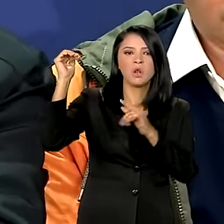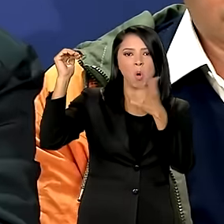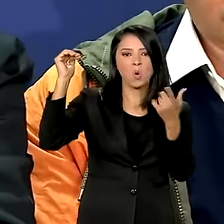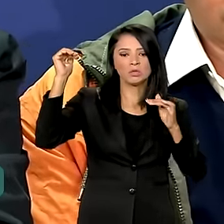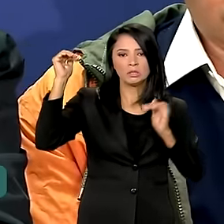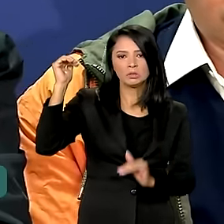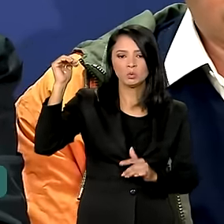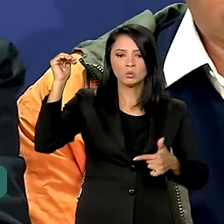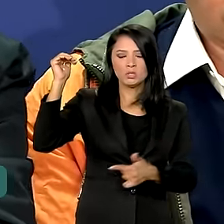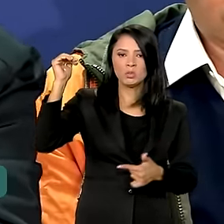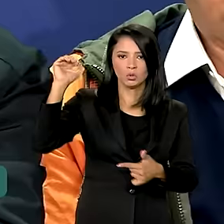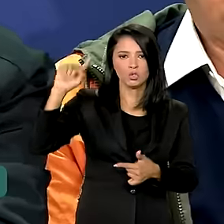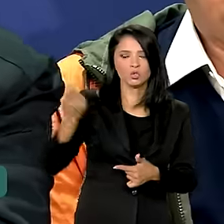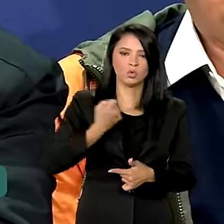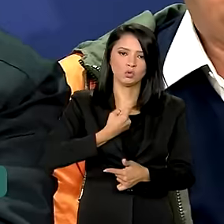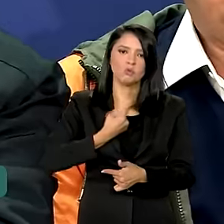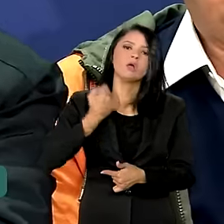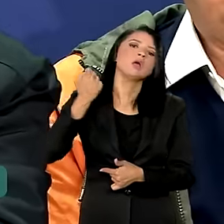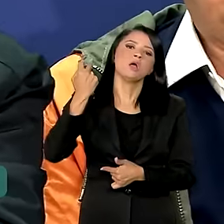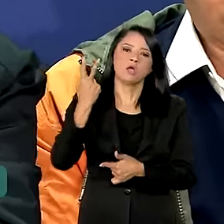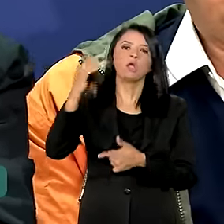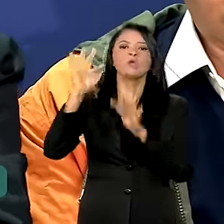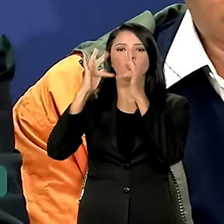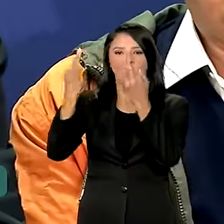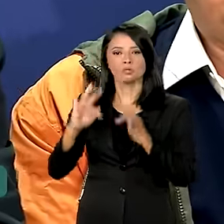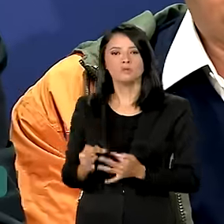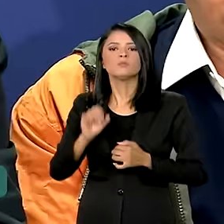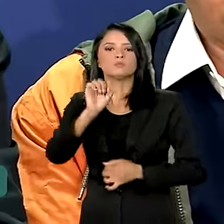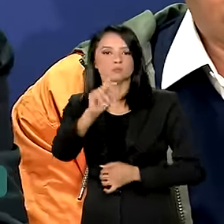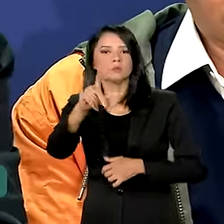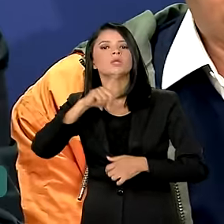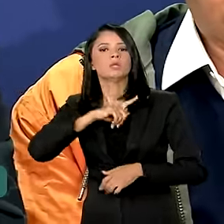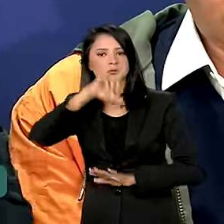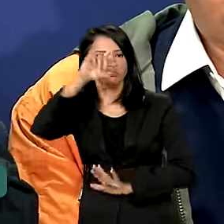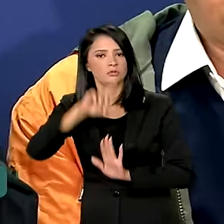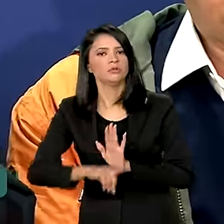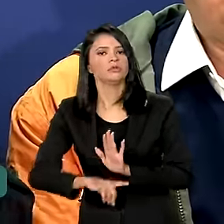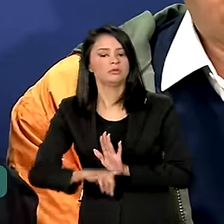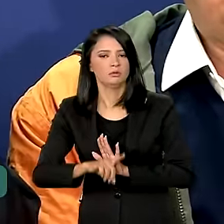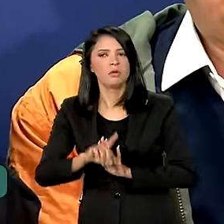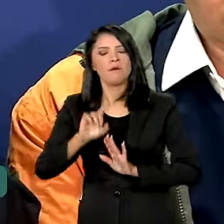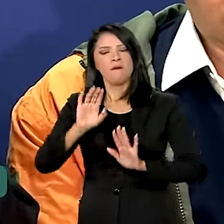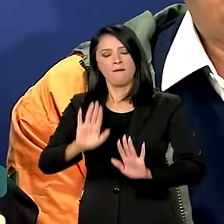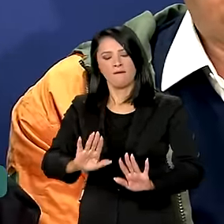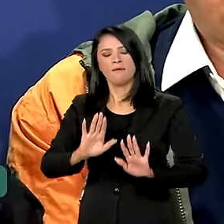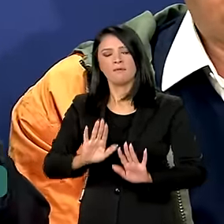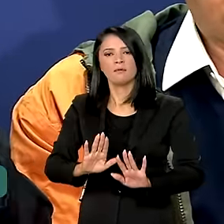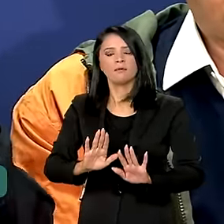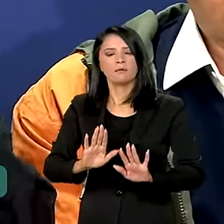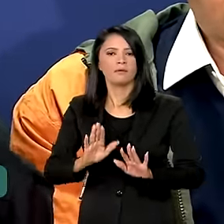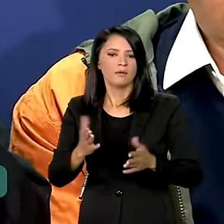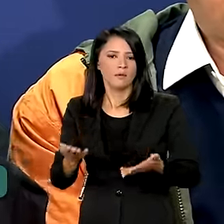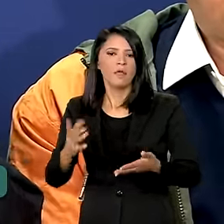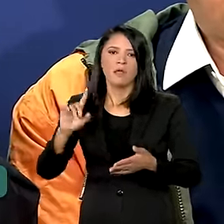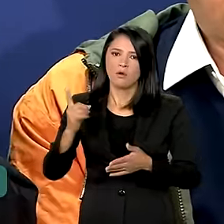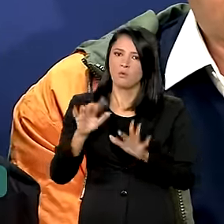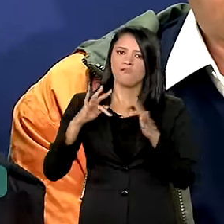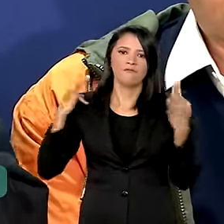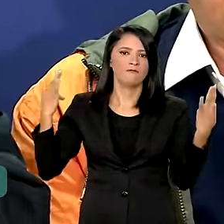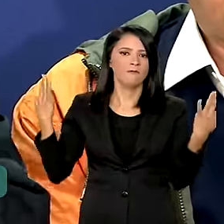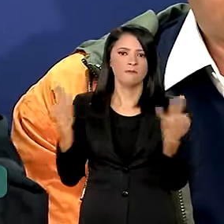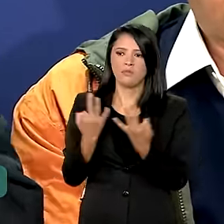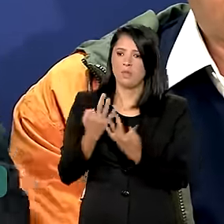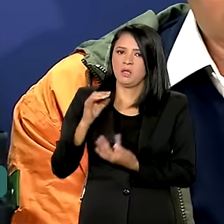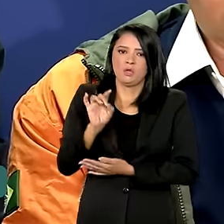segundo, só tem um número? Ah, tá, são duas famílias, ok, tem direito. Ah, é uma família só,